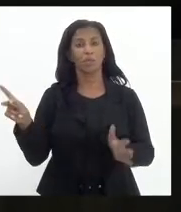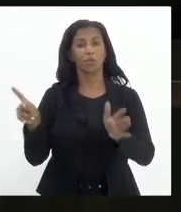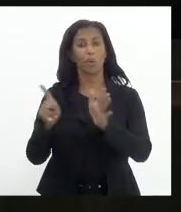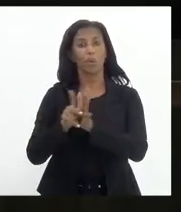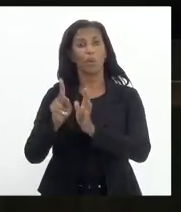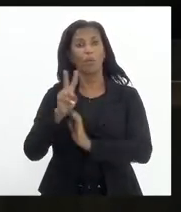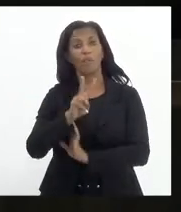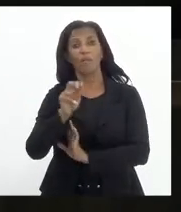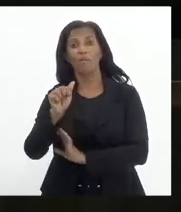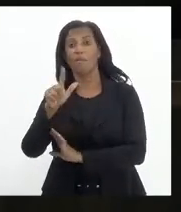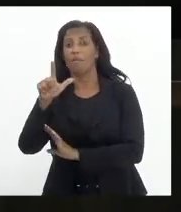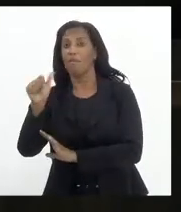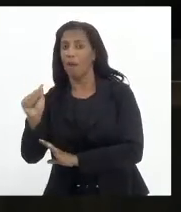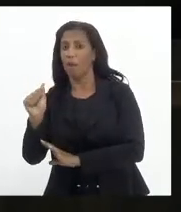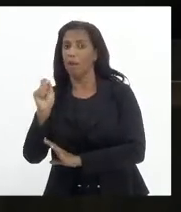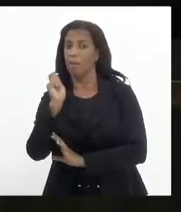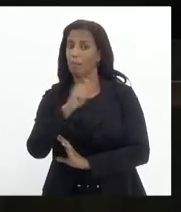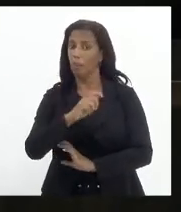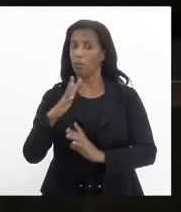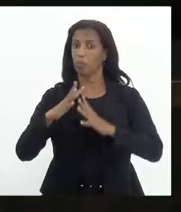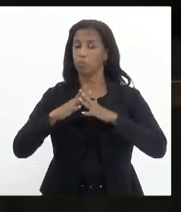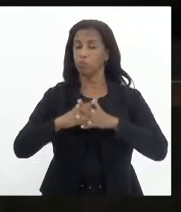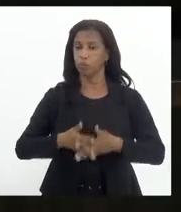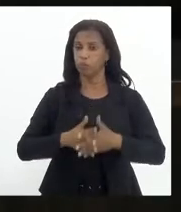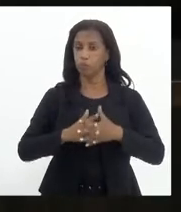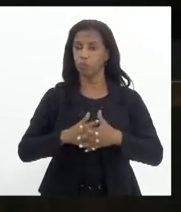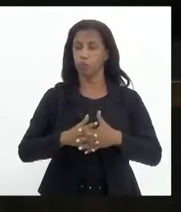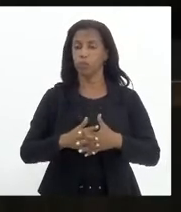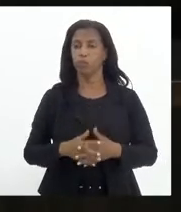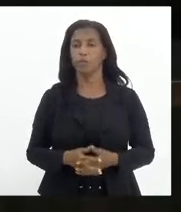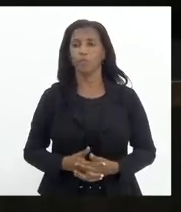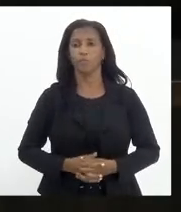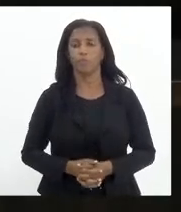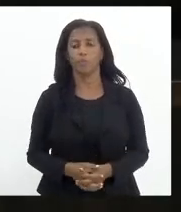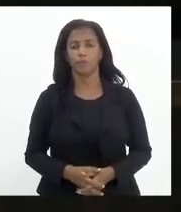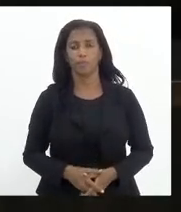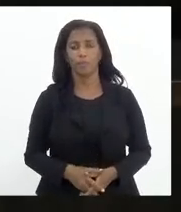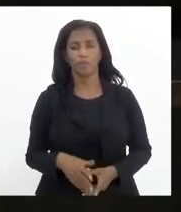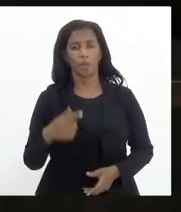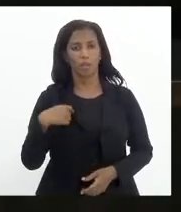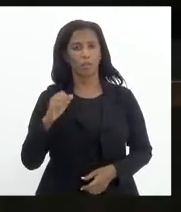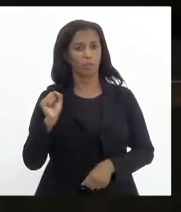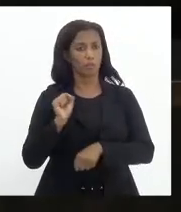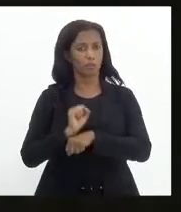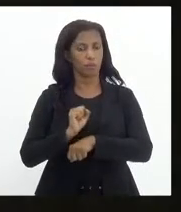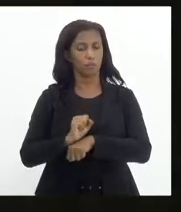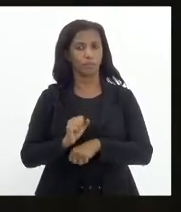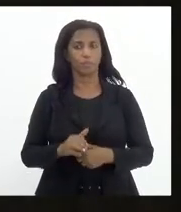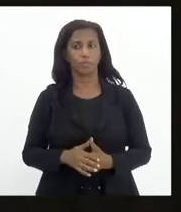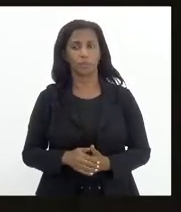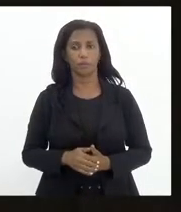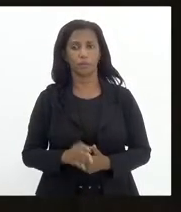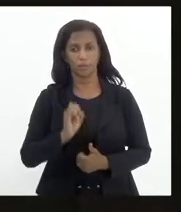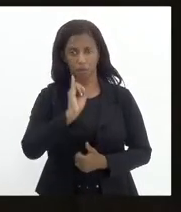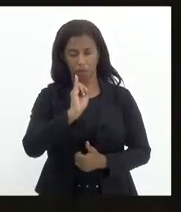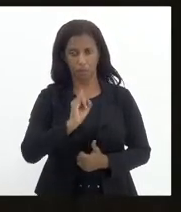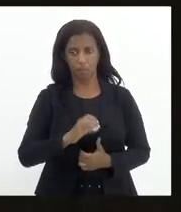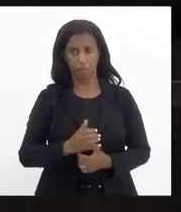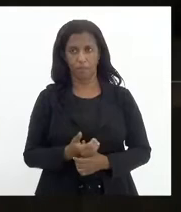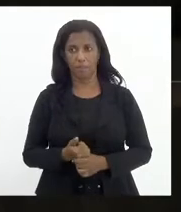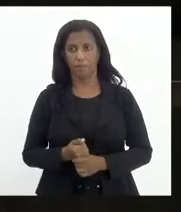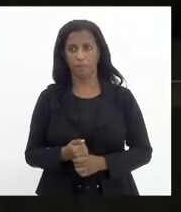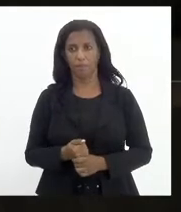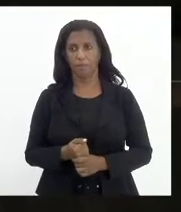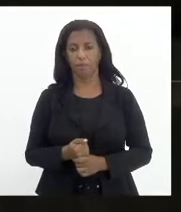das vagas, pode criar algum empecilho. Então, na segunda do momento, eu vou emendar o projeto. Presidente, se Vossa Excelência me permite... Eu posso